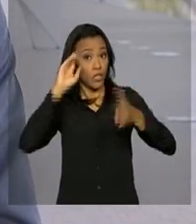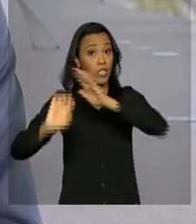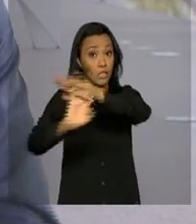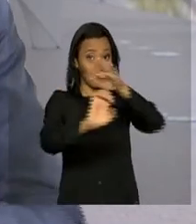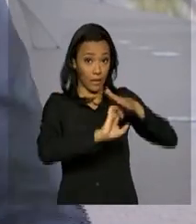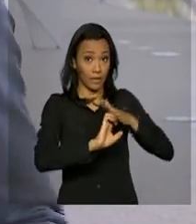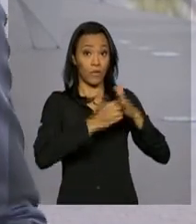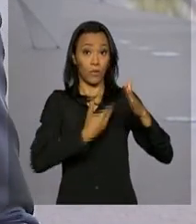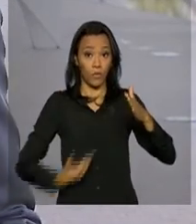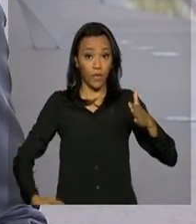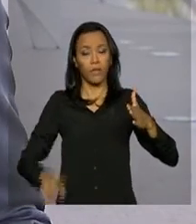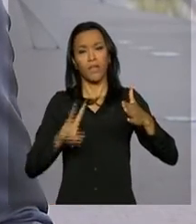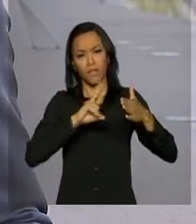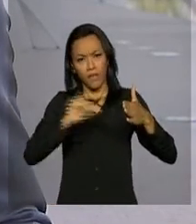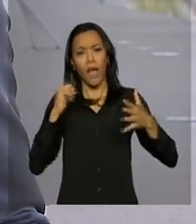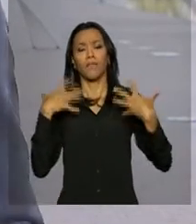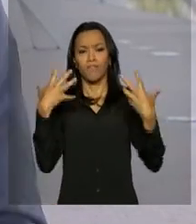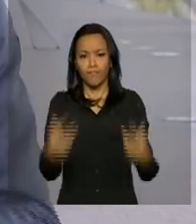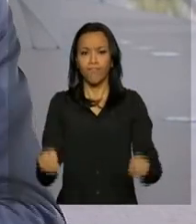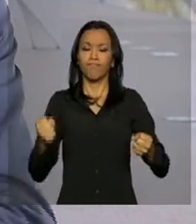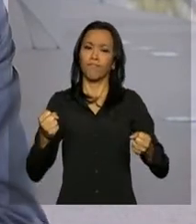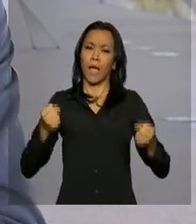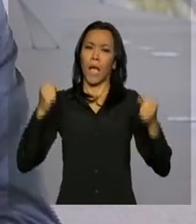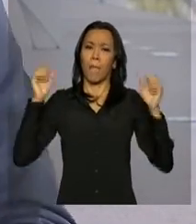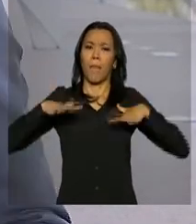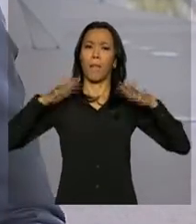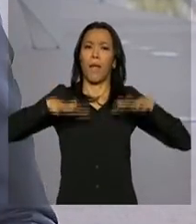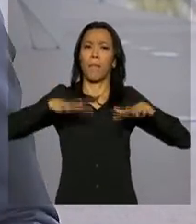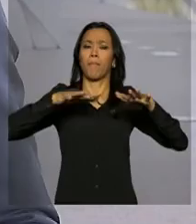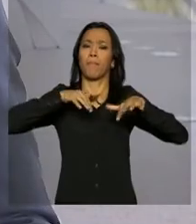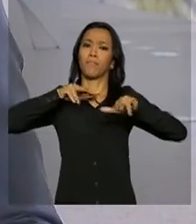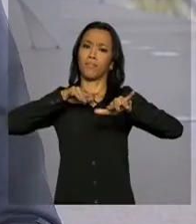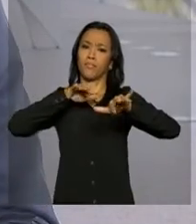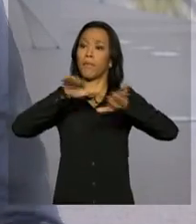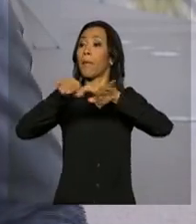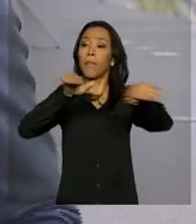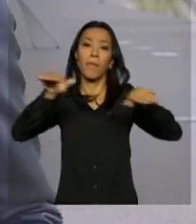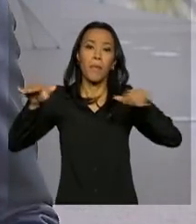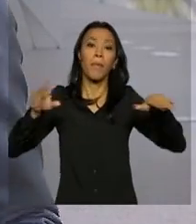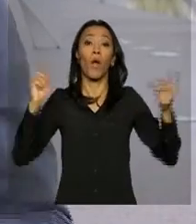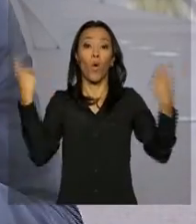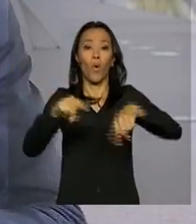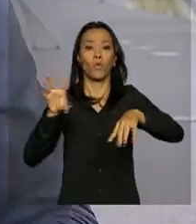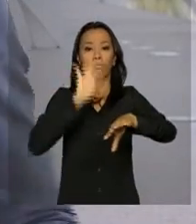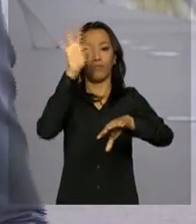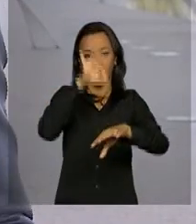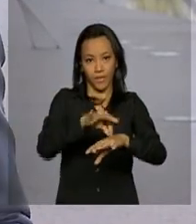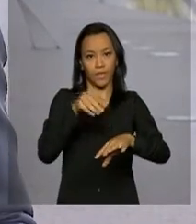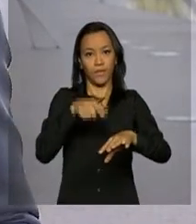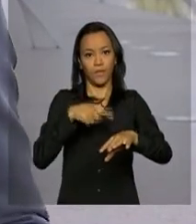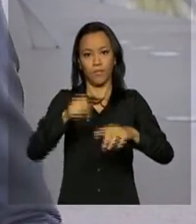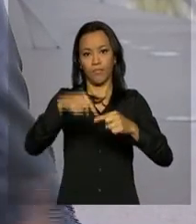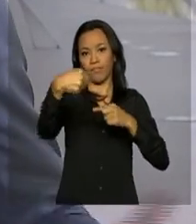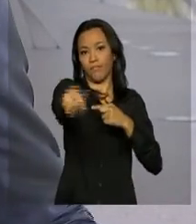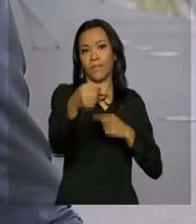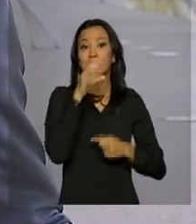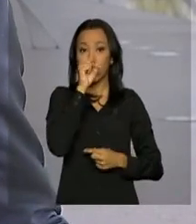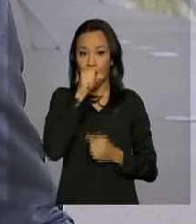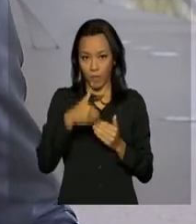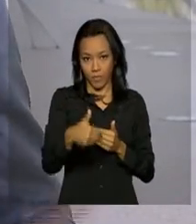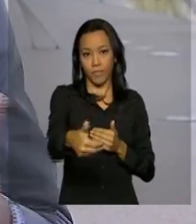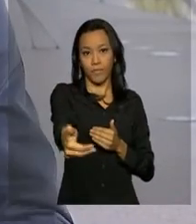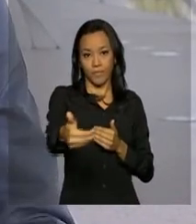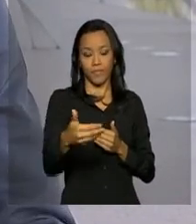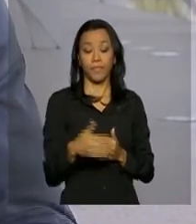participar da mobilização nacional de combate ao mosquito Aedes aegypti no próximo sábado e às